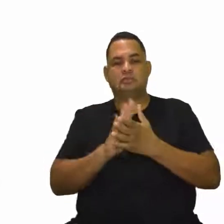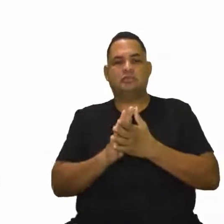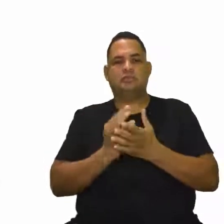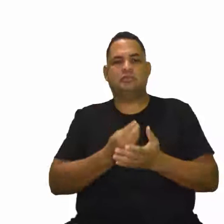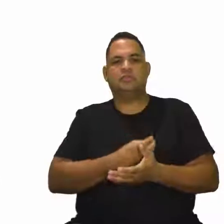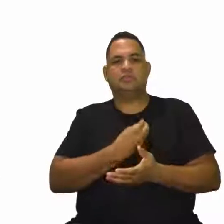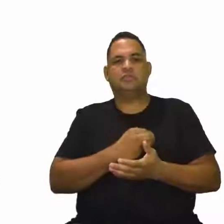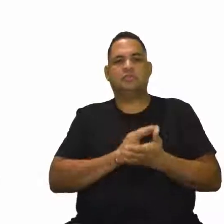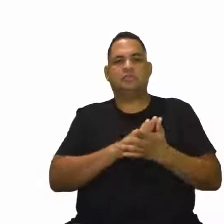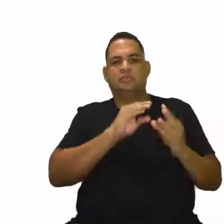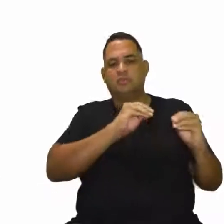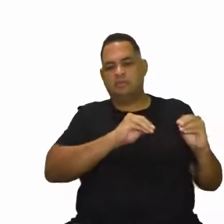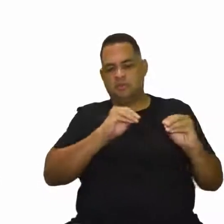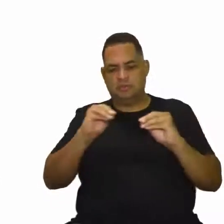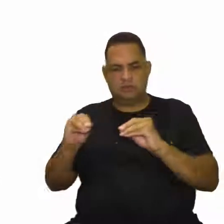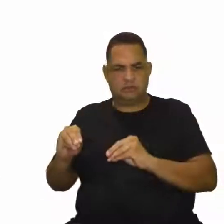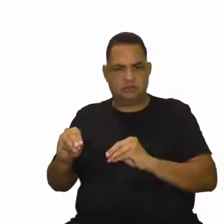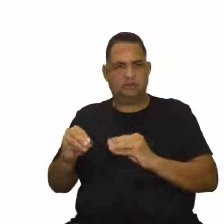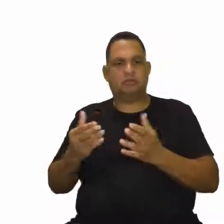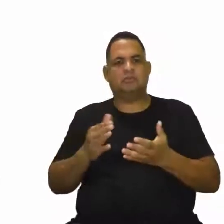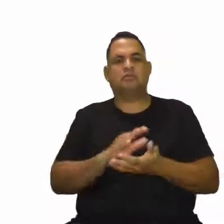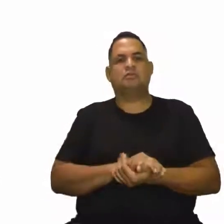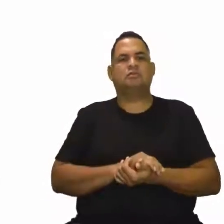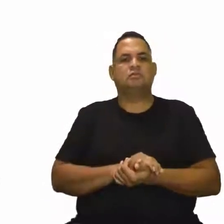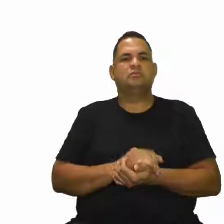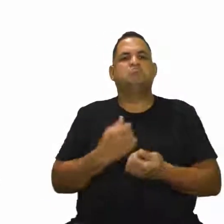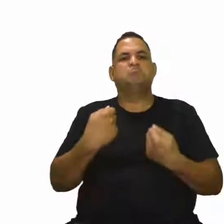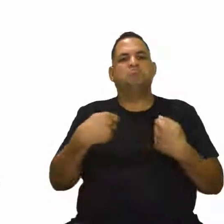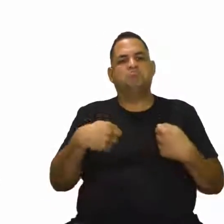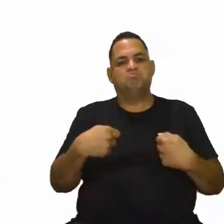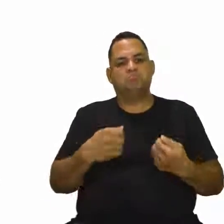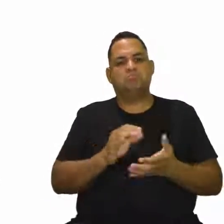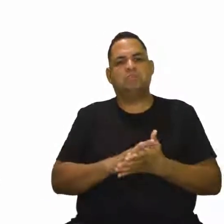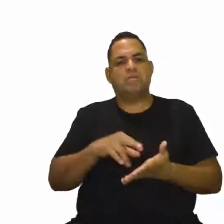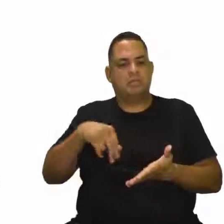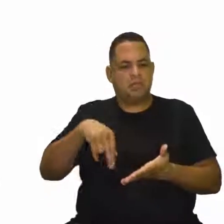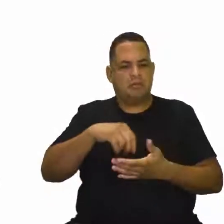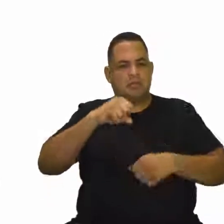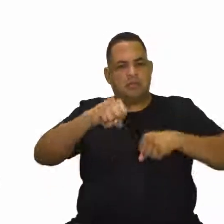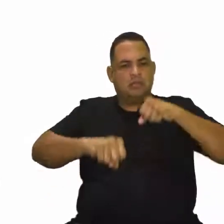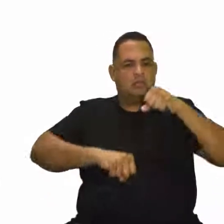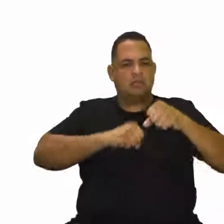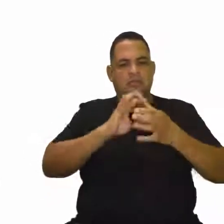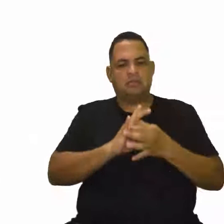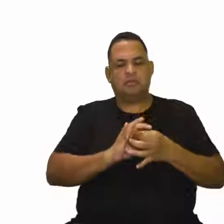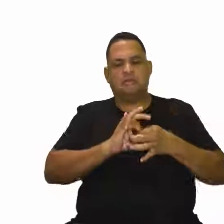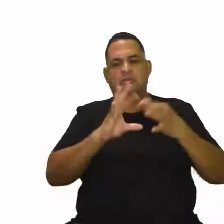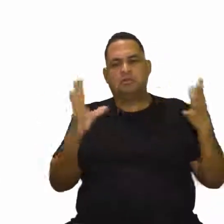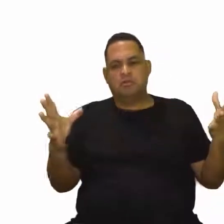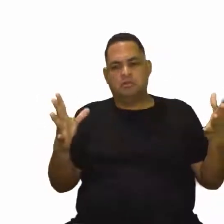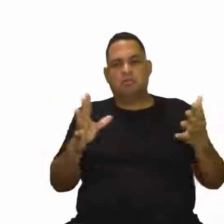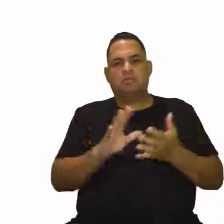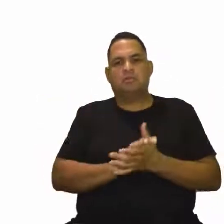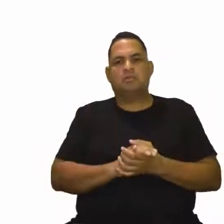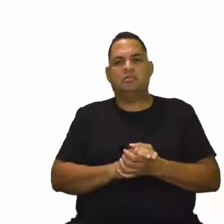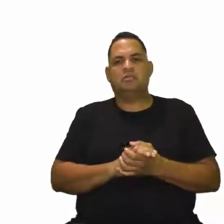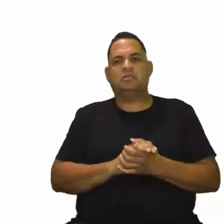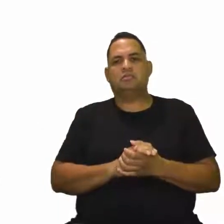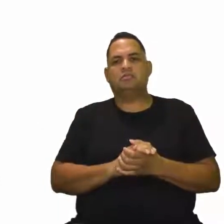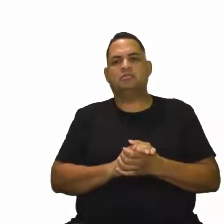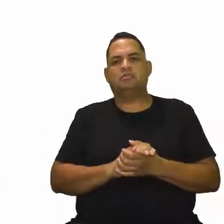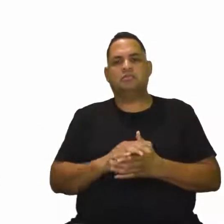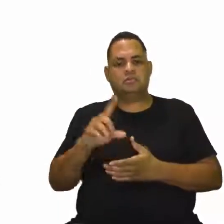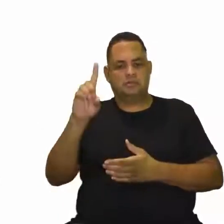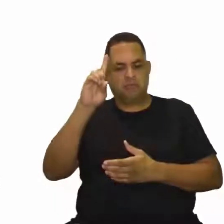O deslocamento dele deve ser ativo, né? A pé ou de bike ou de formas livres. Atividade